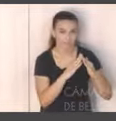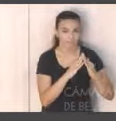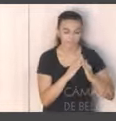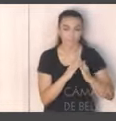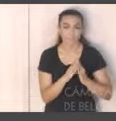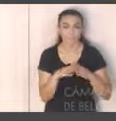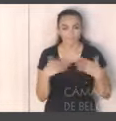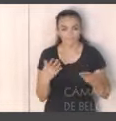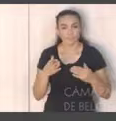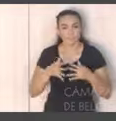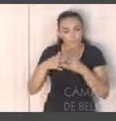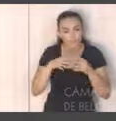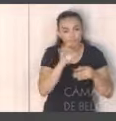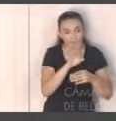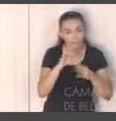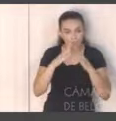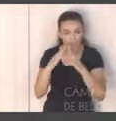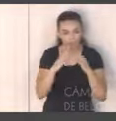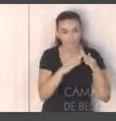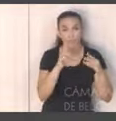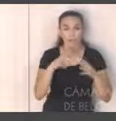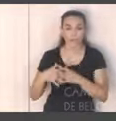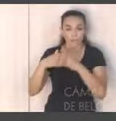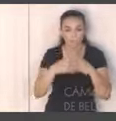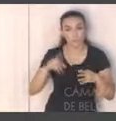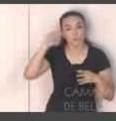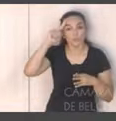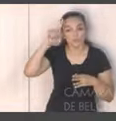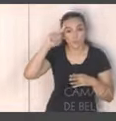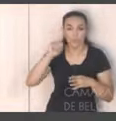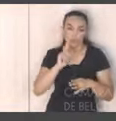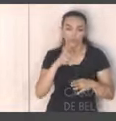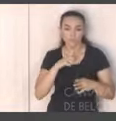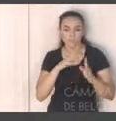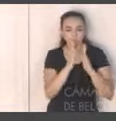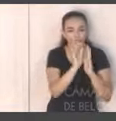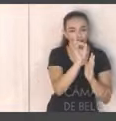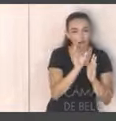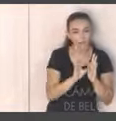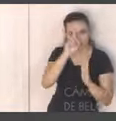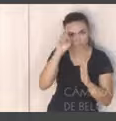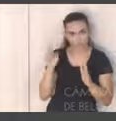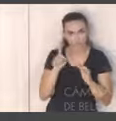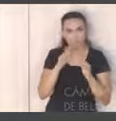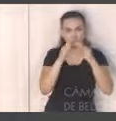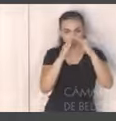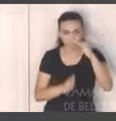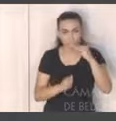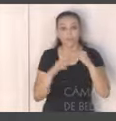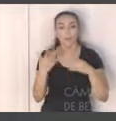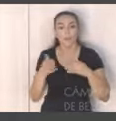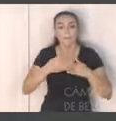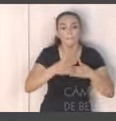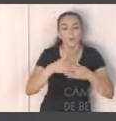Então a coleta seletiva porta-a-porta é aquela que também passa em dias já pré-determinados e faz a coleta seletiva. E o ponto-a-porta é onde as pessoas